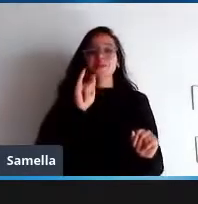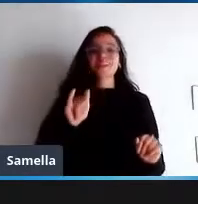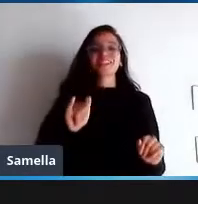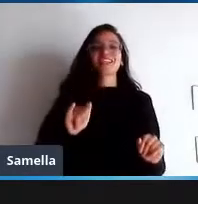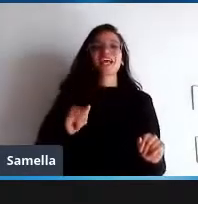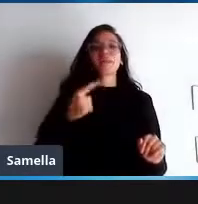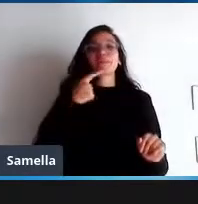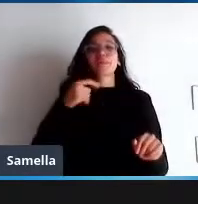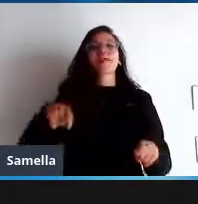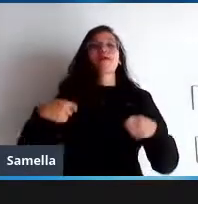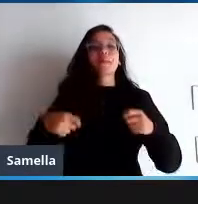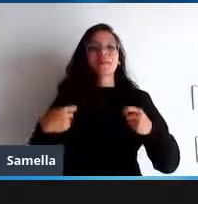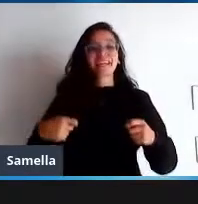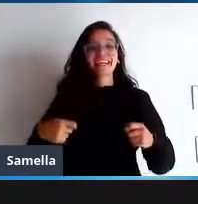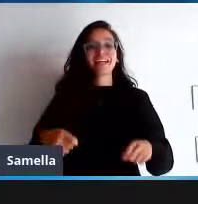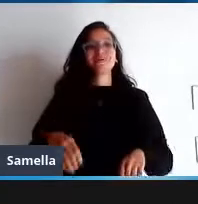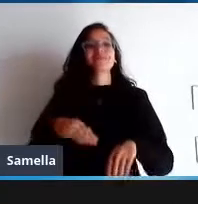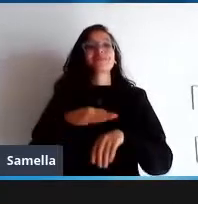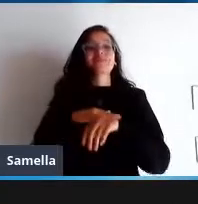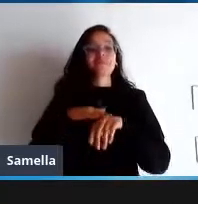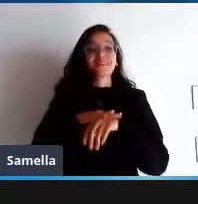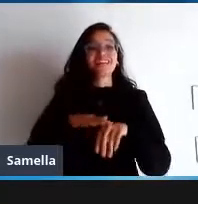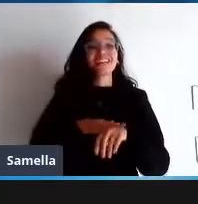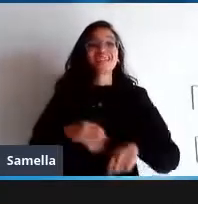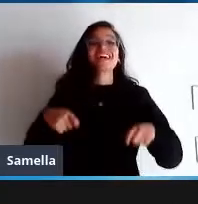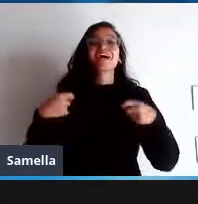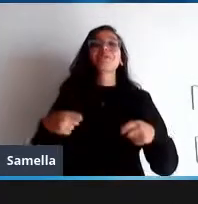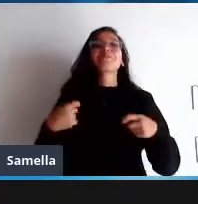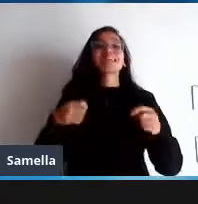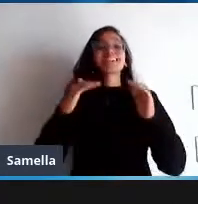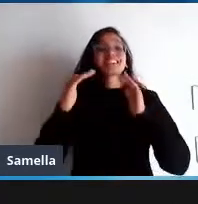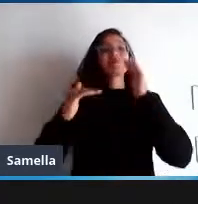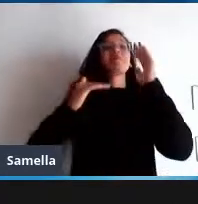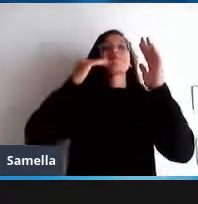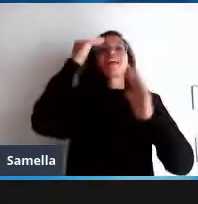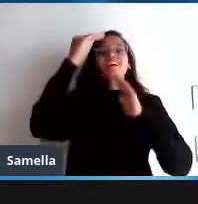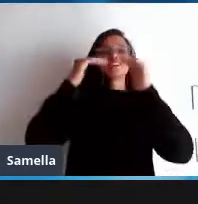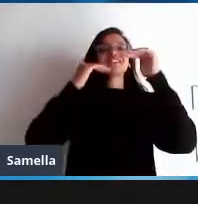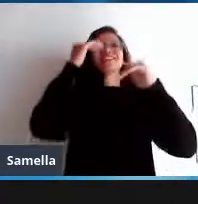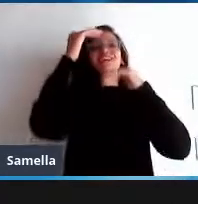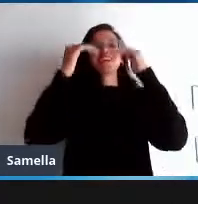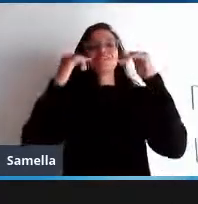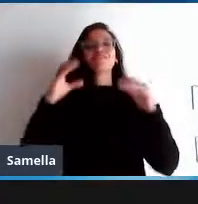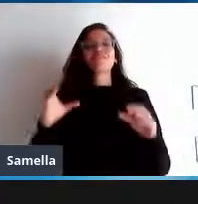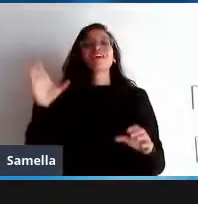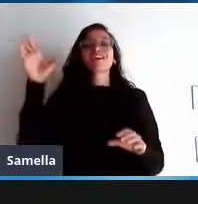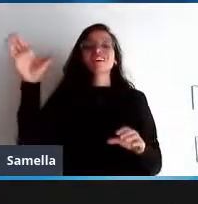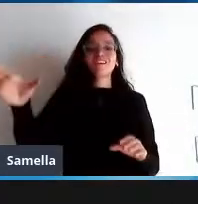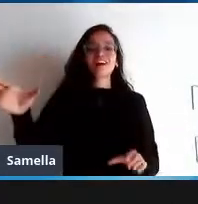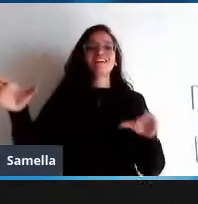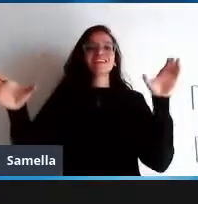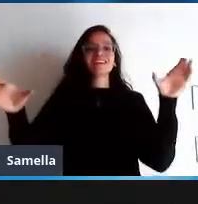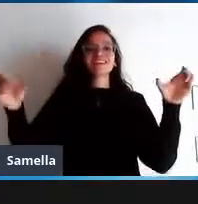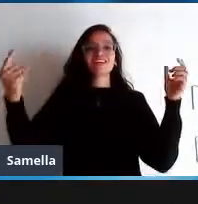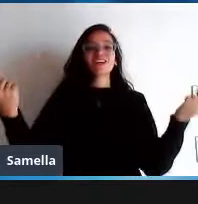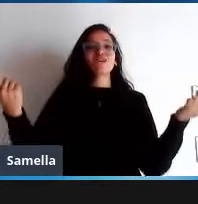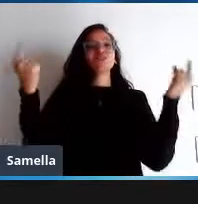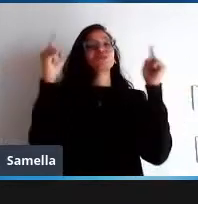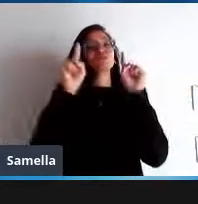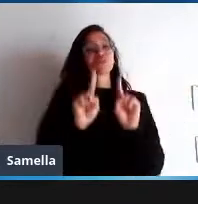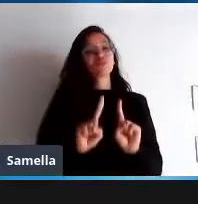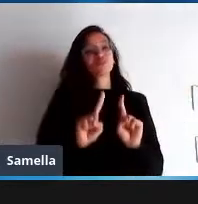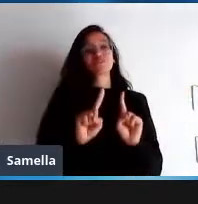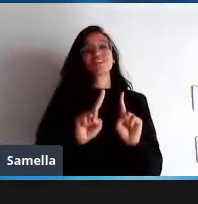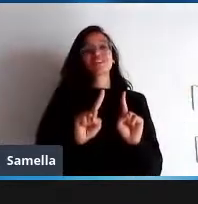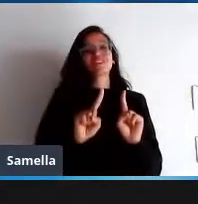aqui é essa os desenvolvedores o projeto a distribuição não pode se excluir do meio